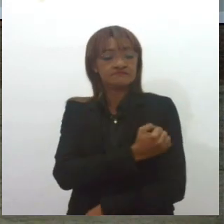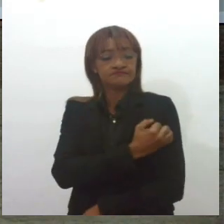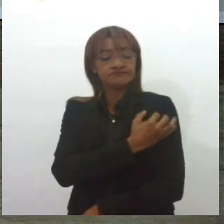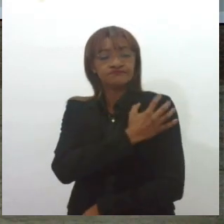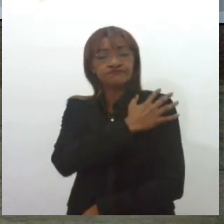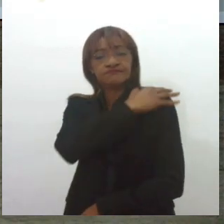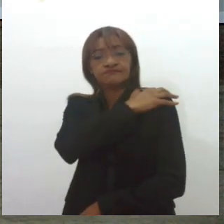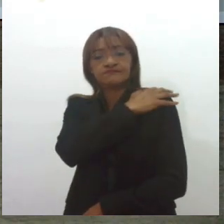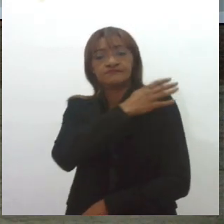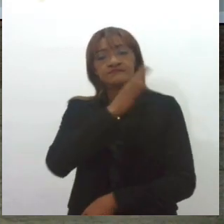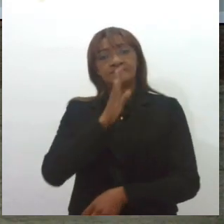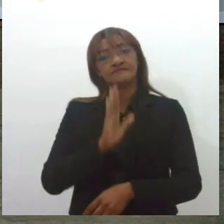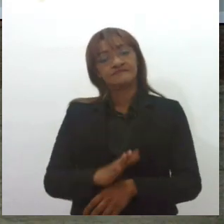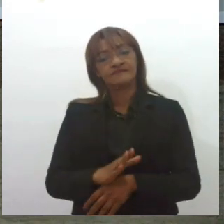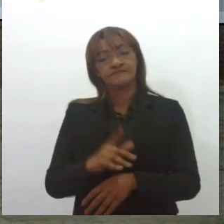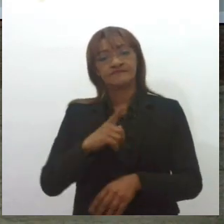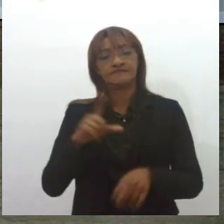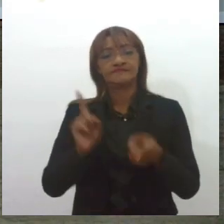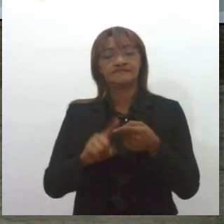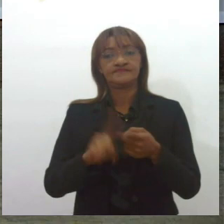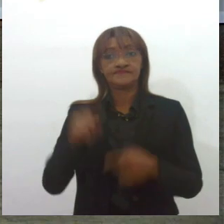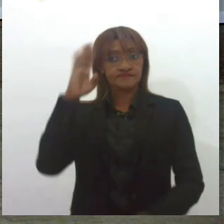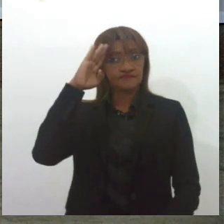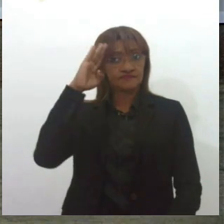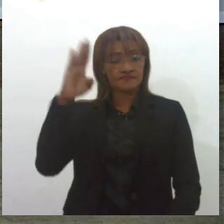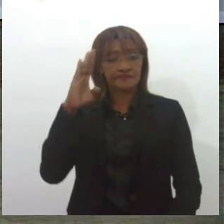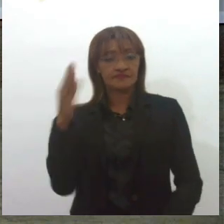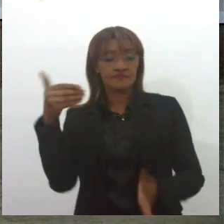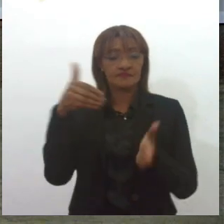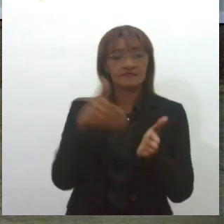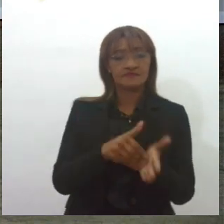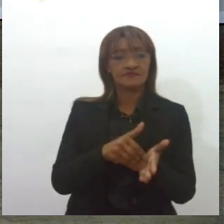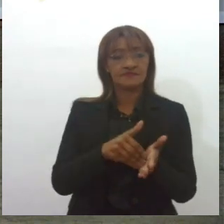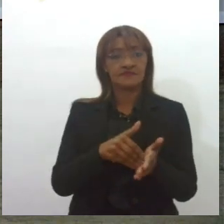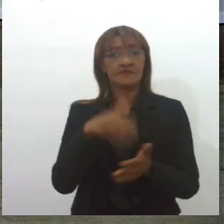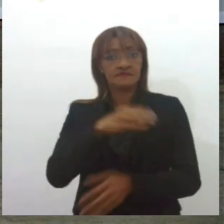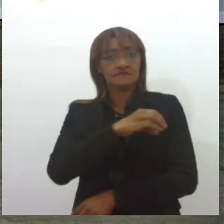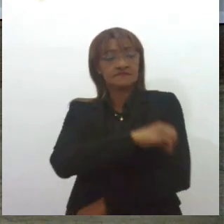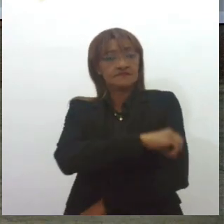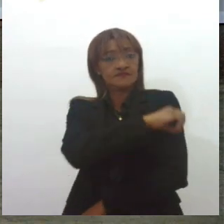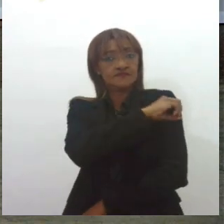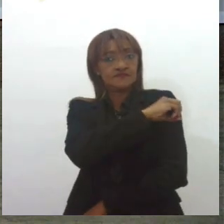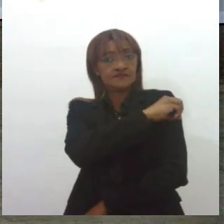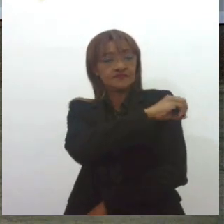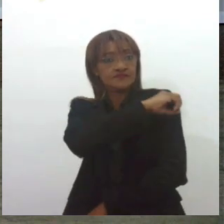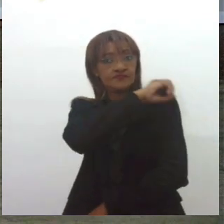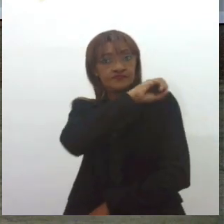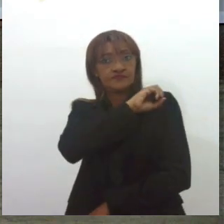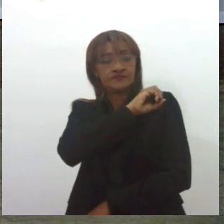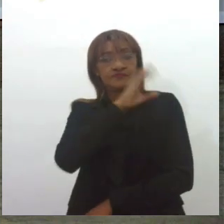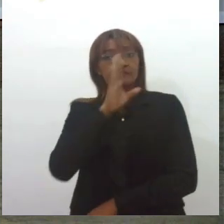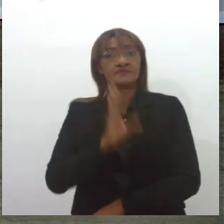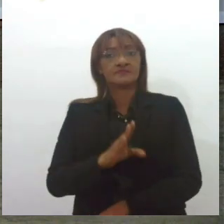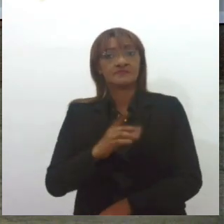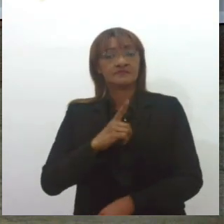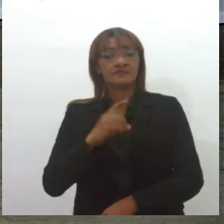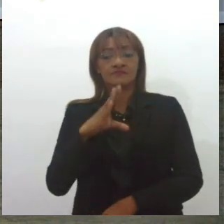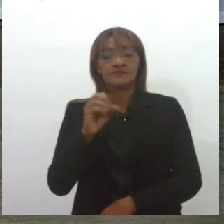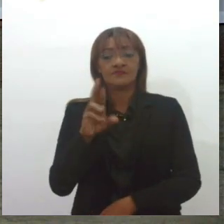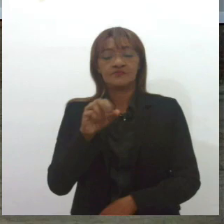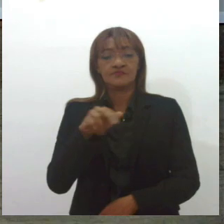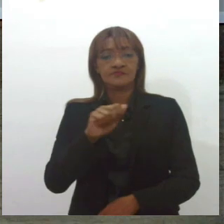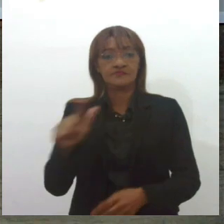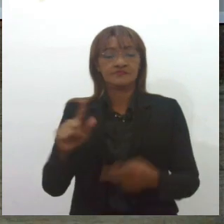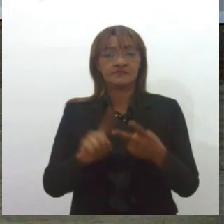da carreira. De soldado a tenente coronel. E no meio desses cargos existem sargentos,